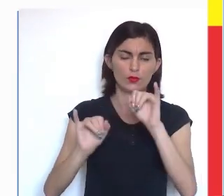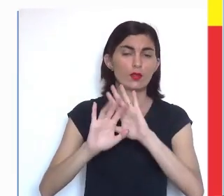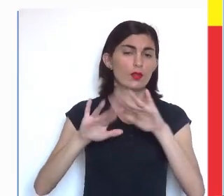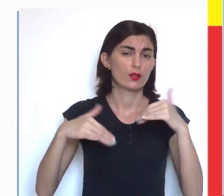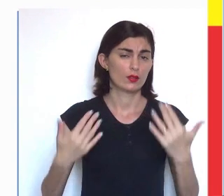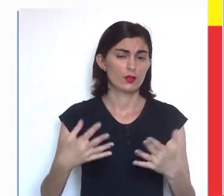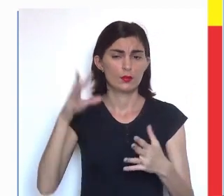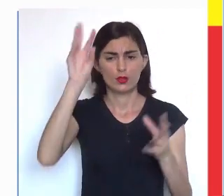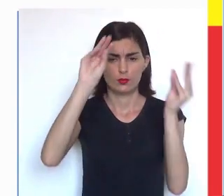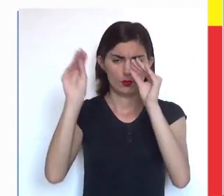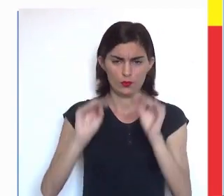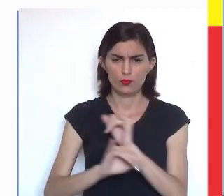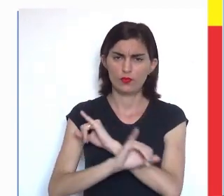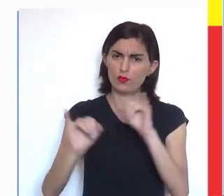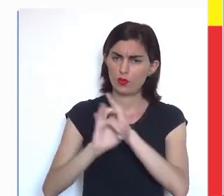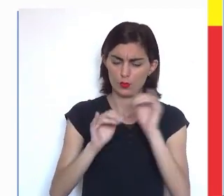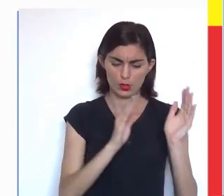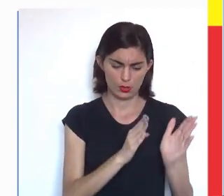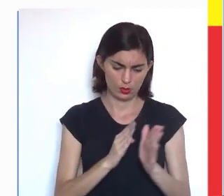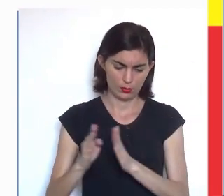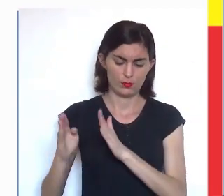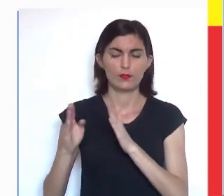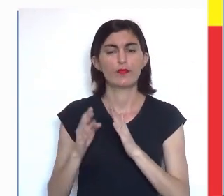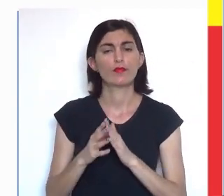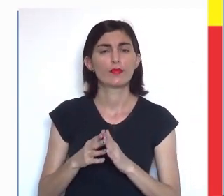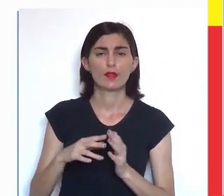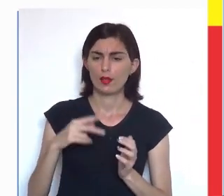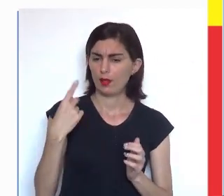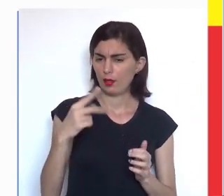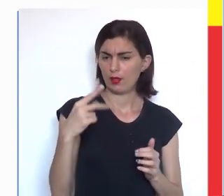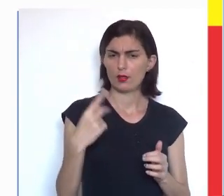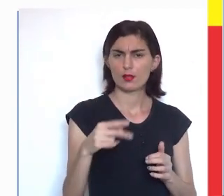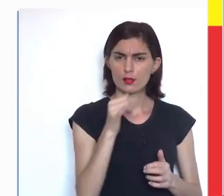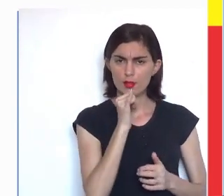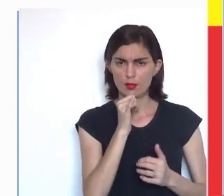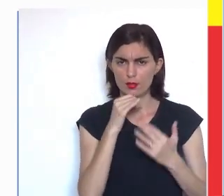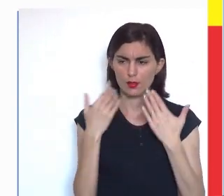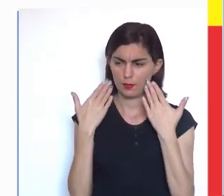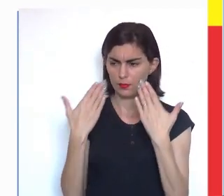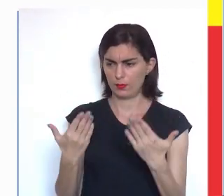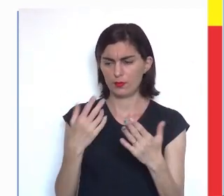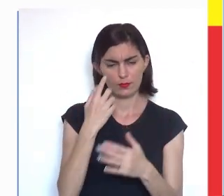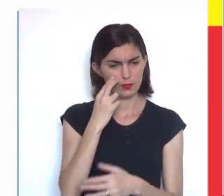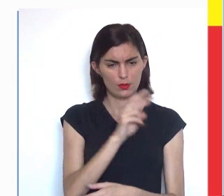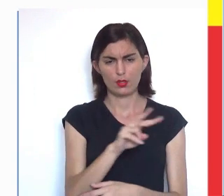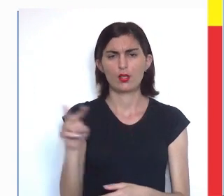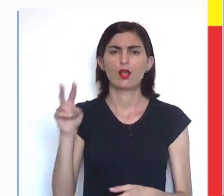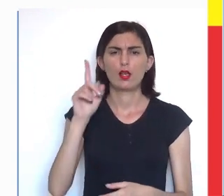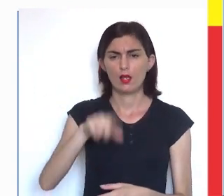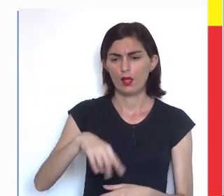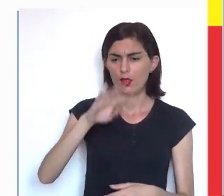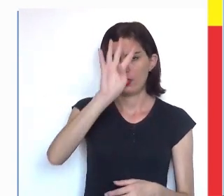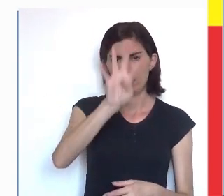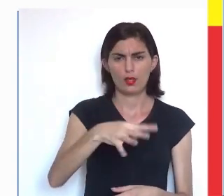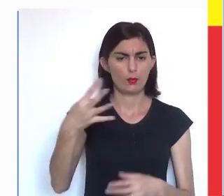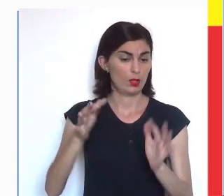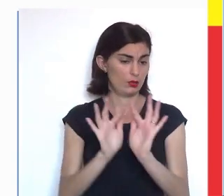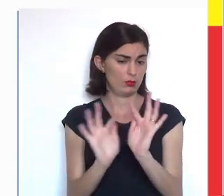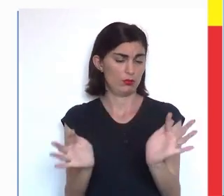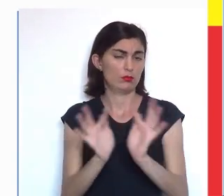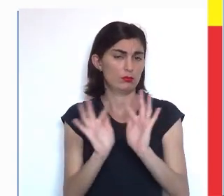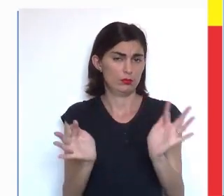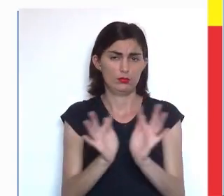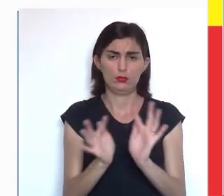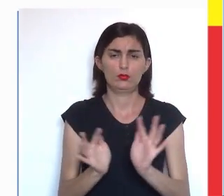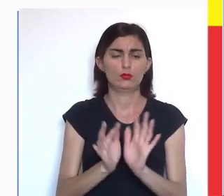informações. Então, nós pegamos as informações e organiza. Esse exemplo que vocês estão vendo é uma tabela